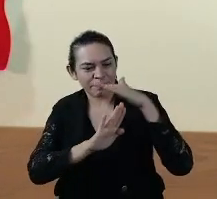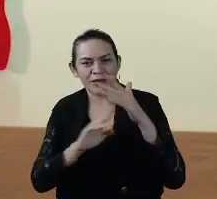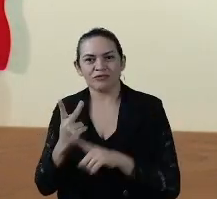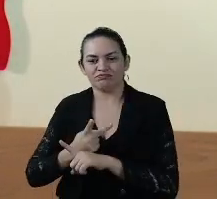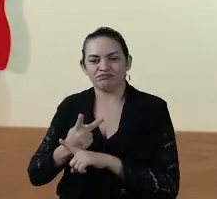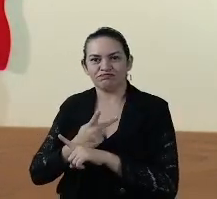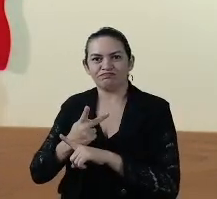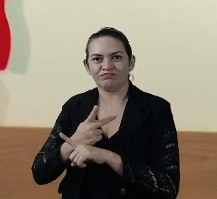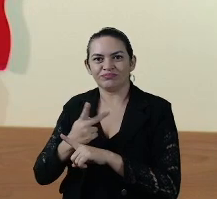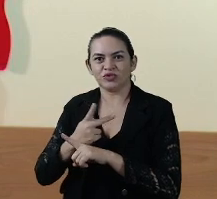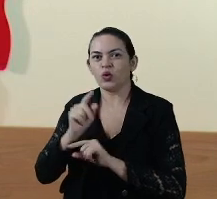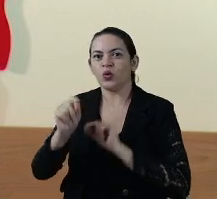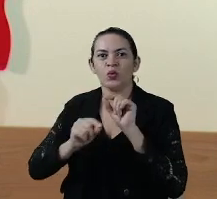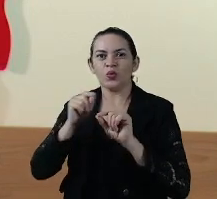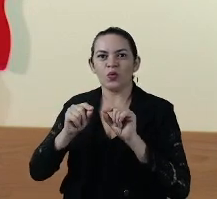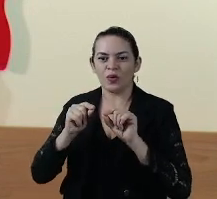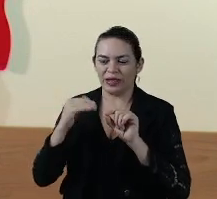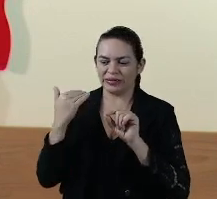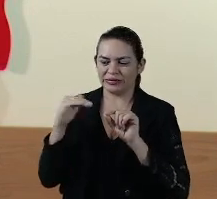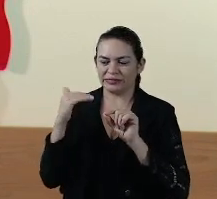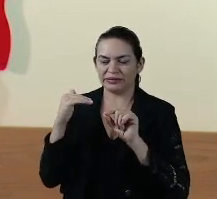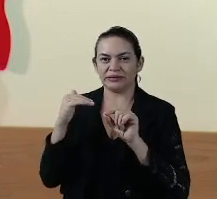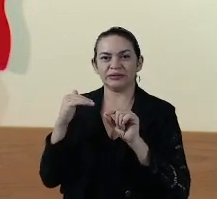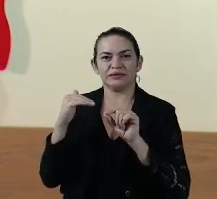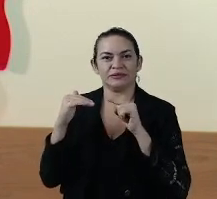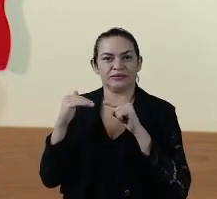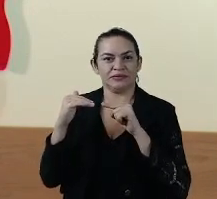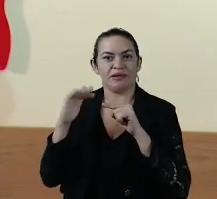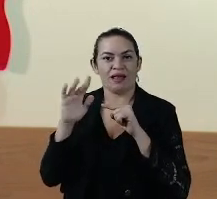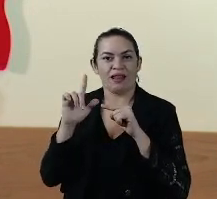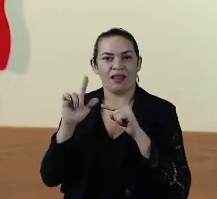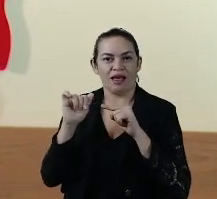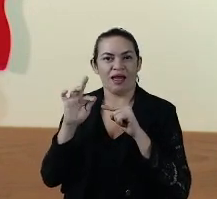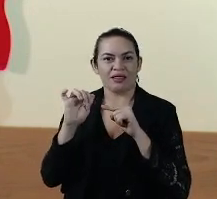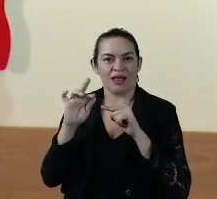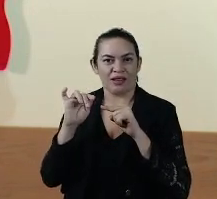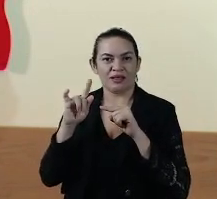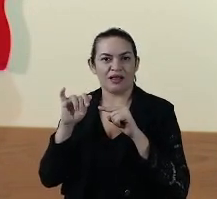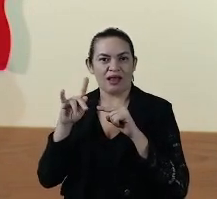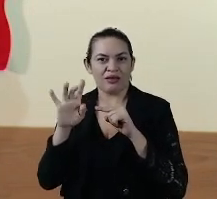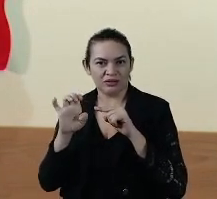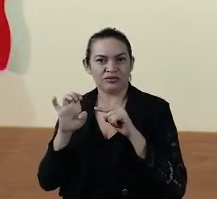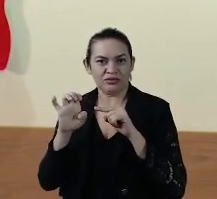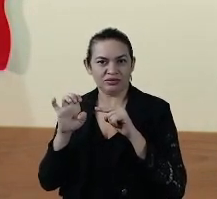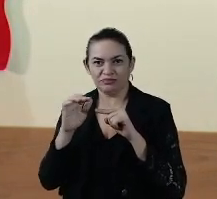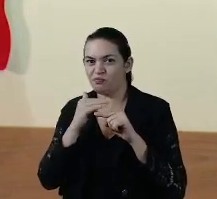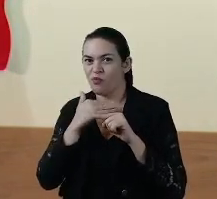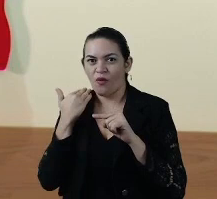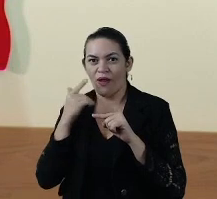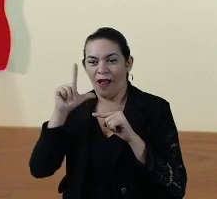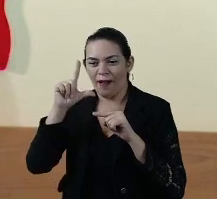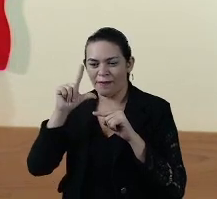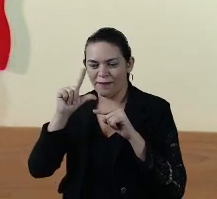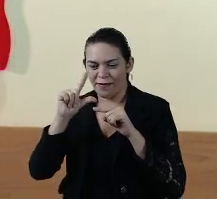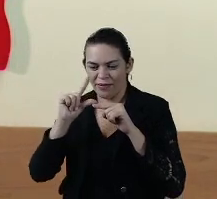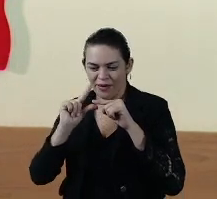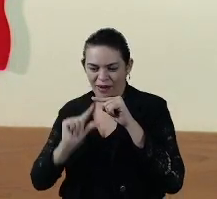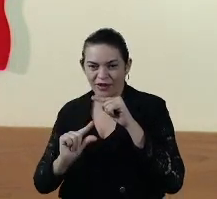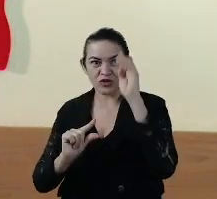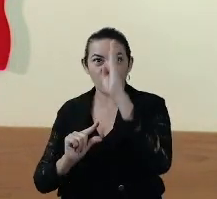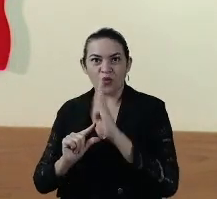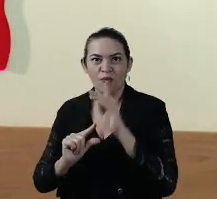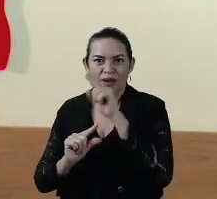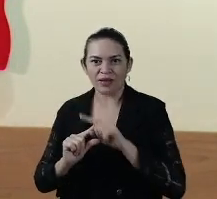Manter a nossa taxa de letalidade abaixo da média brasileira. Os últimos boletins